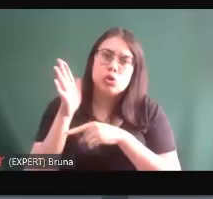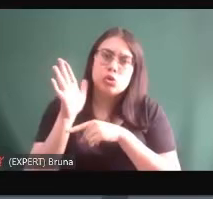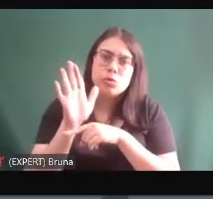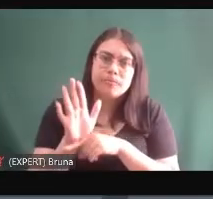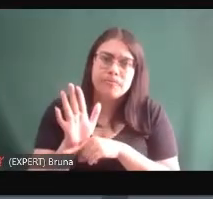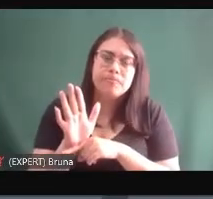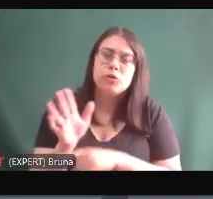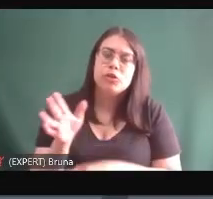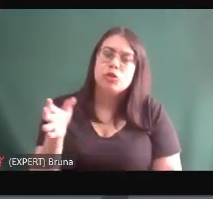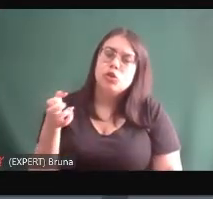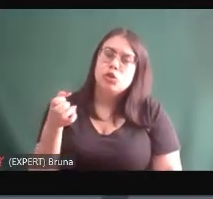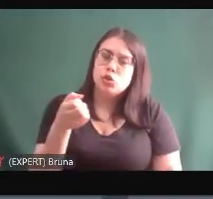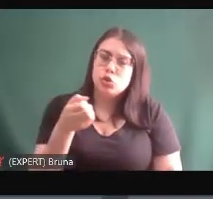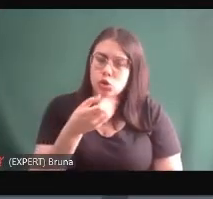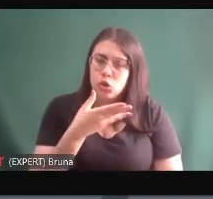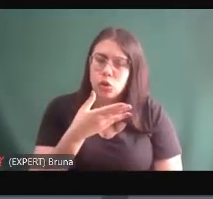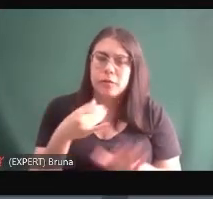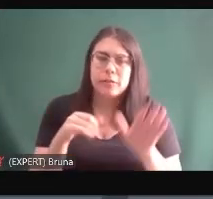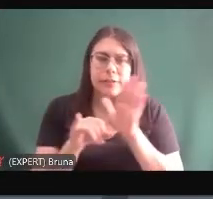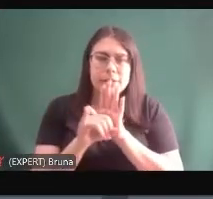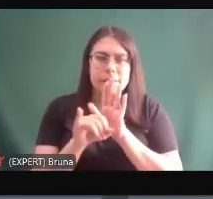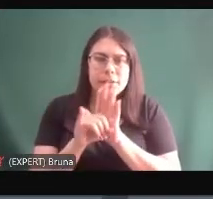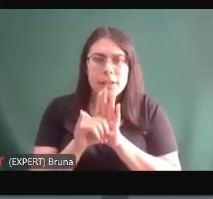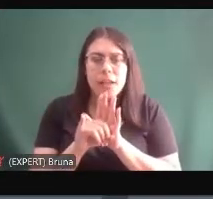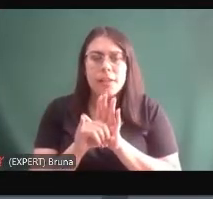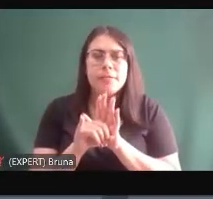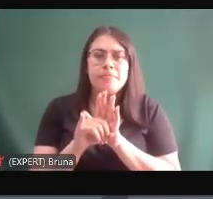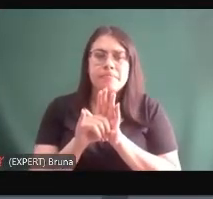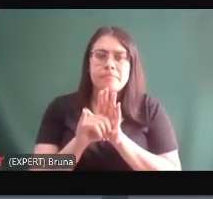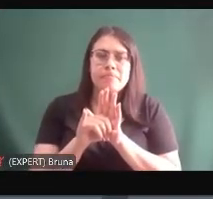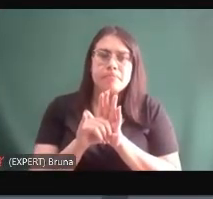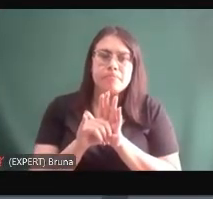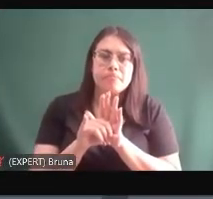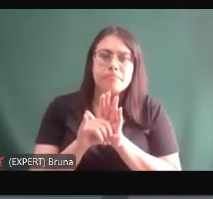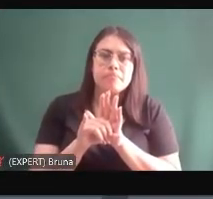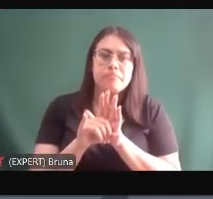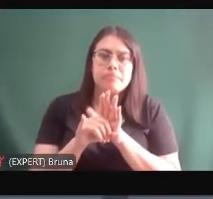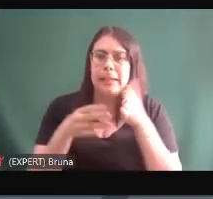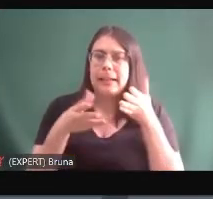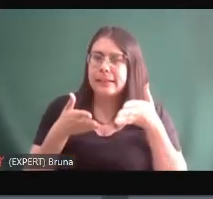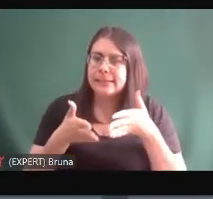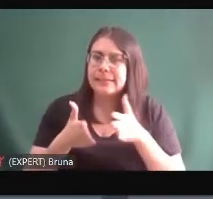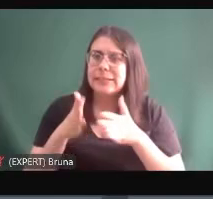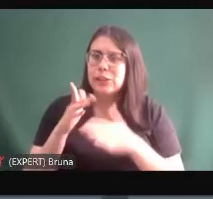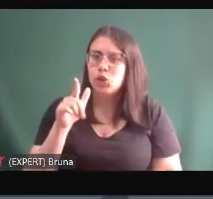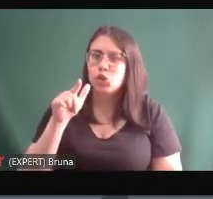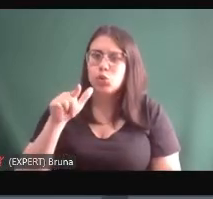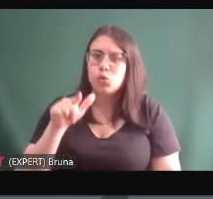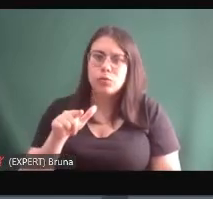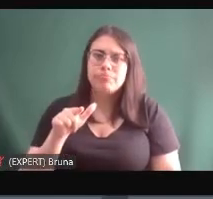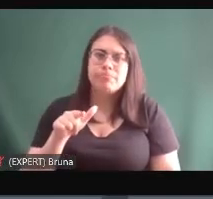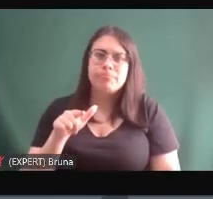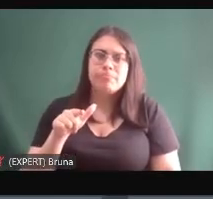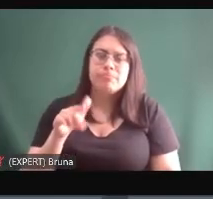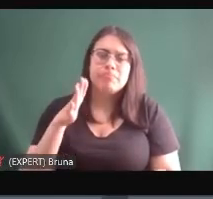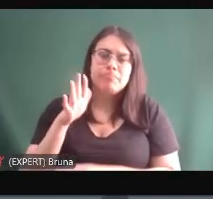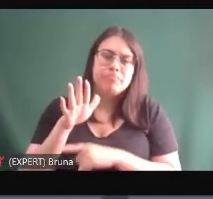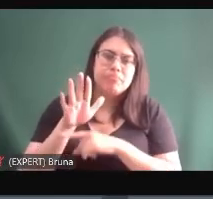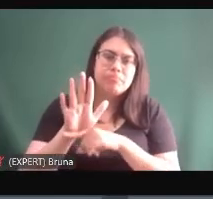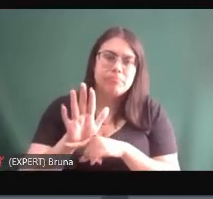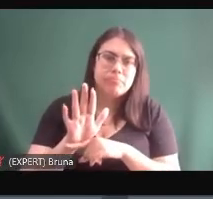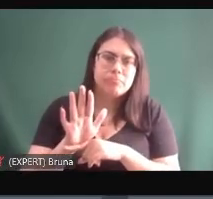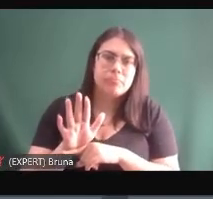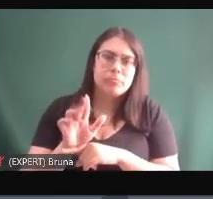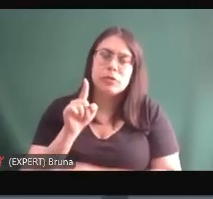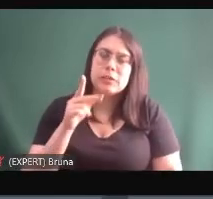renascimento que é uma uma boa imagem para a eficácia dessa abordagem quando você